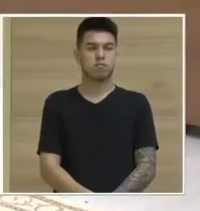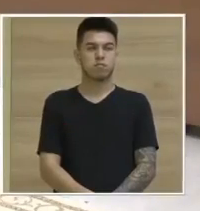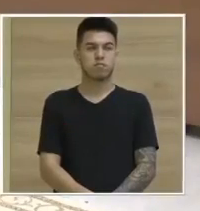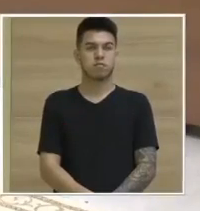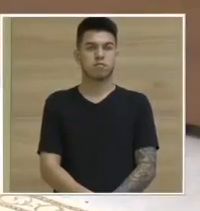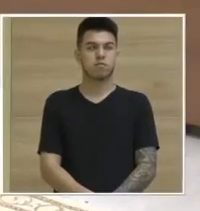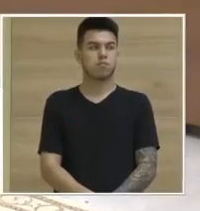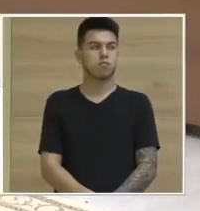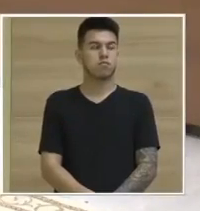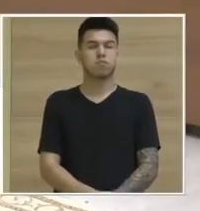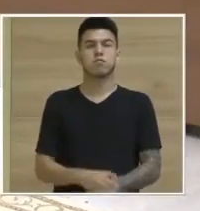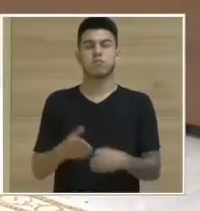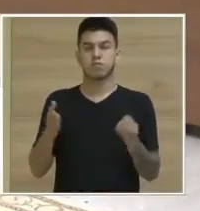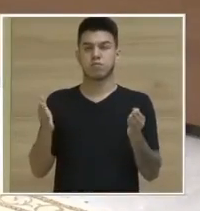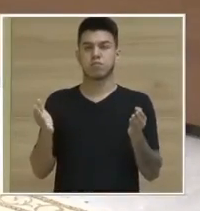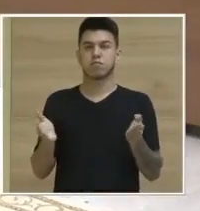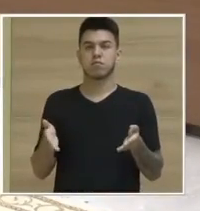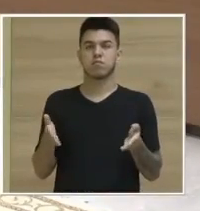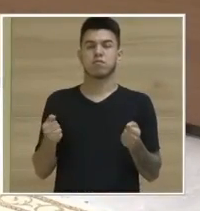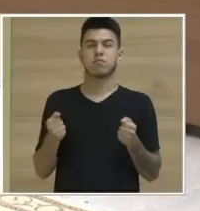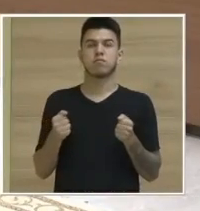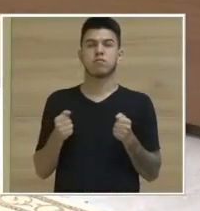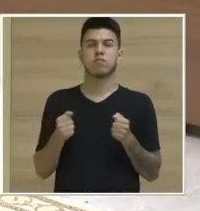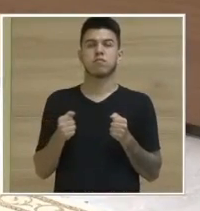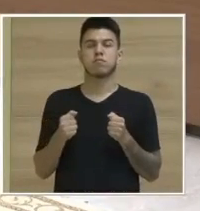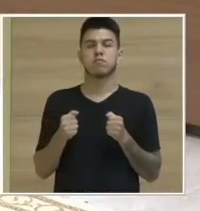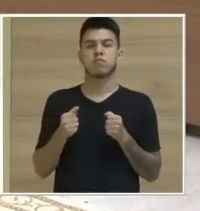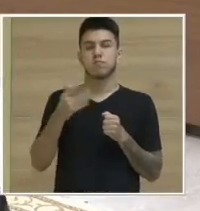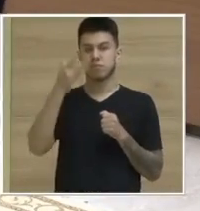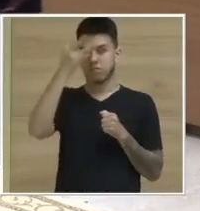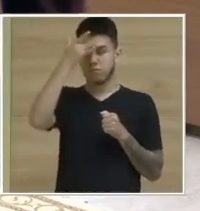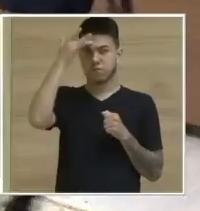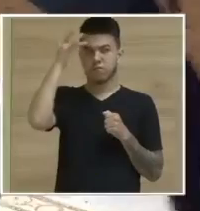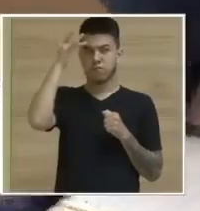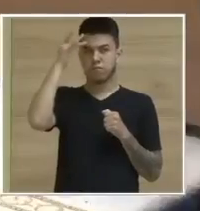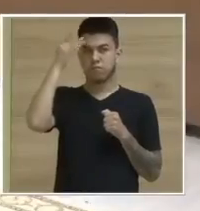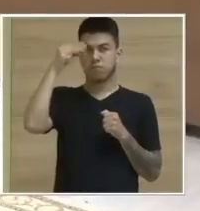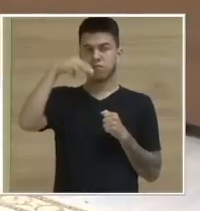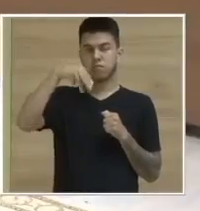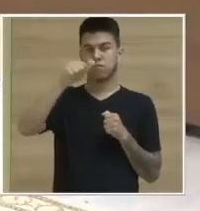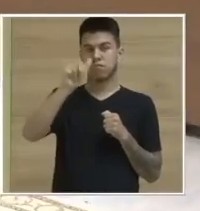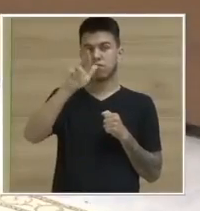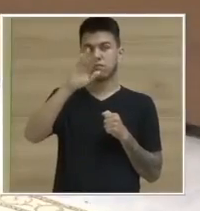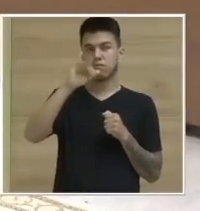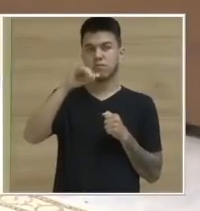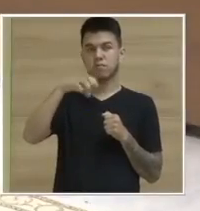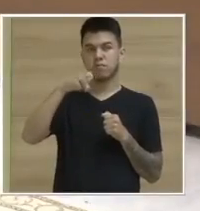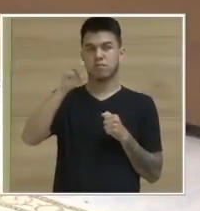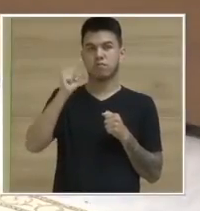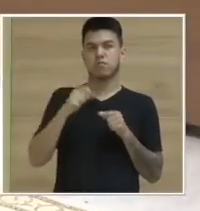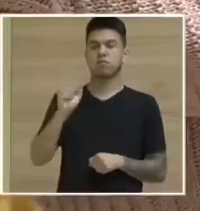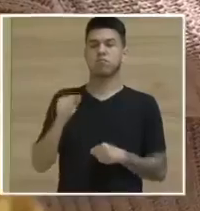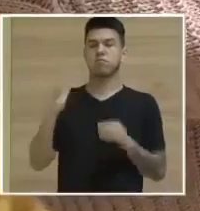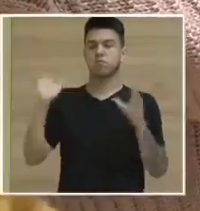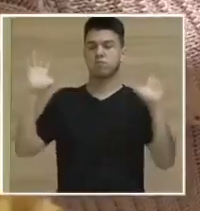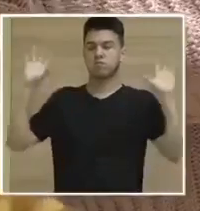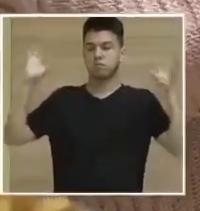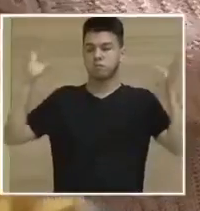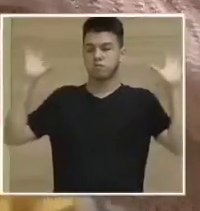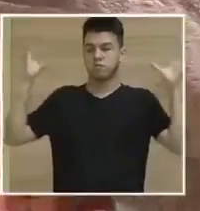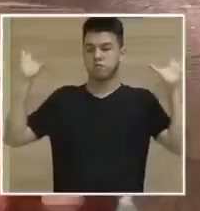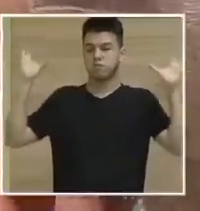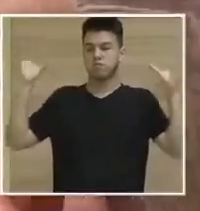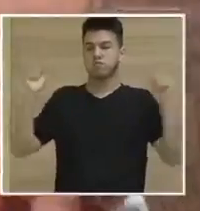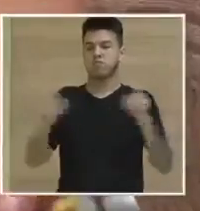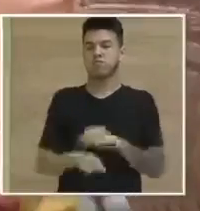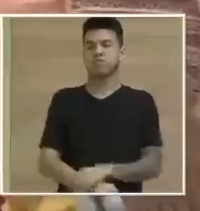mérito patobranquense da proponente ex-vereadora Marinês Boff Gerhardt. Sueli se aposentou como diretora da Câmara de Vereadores